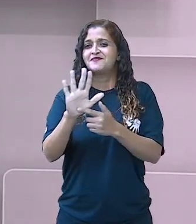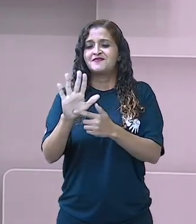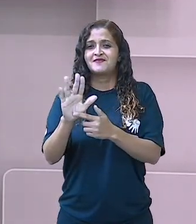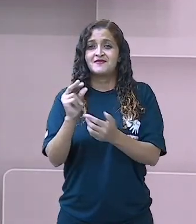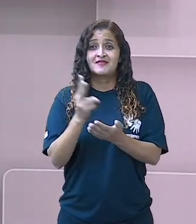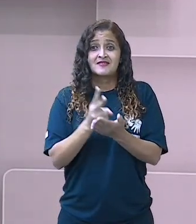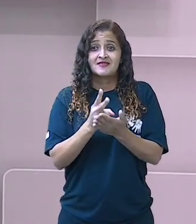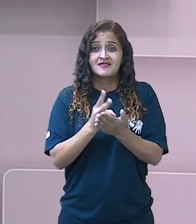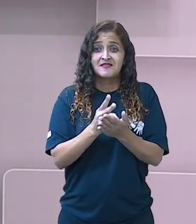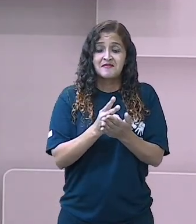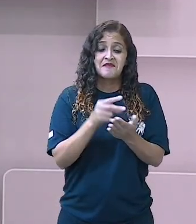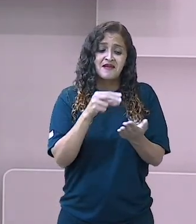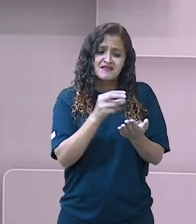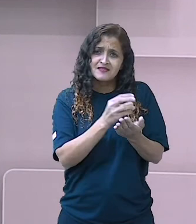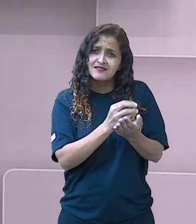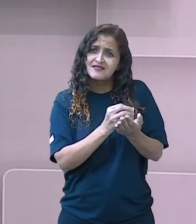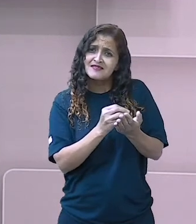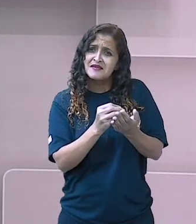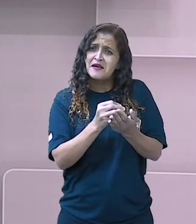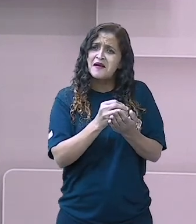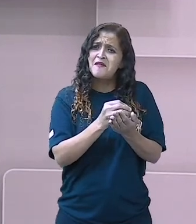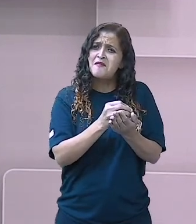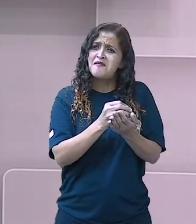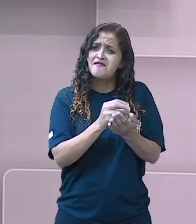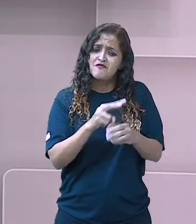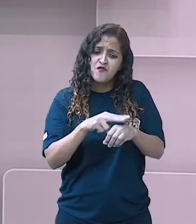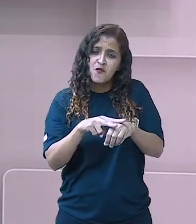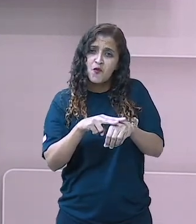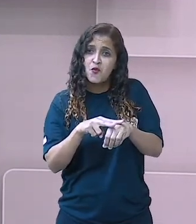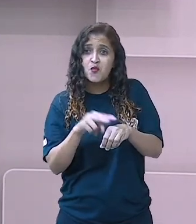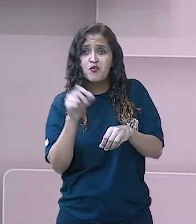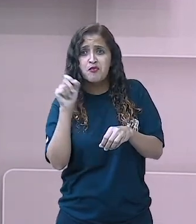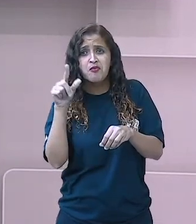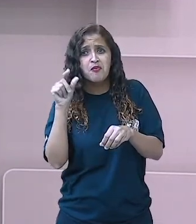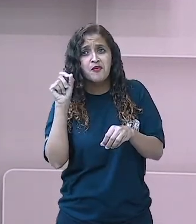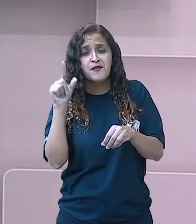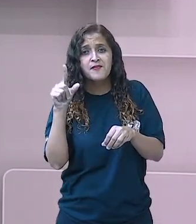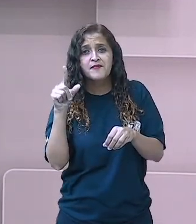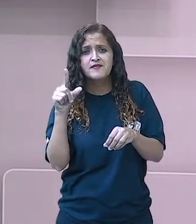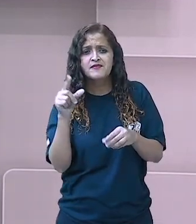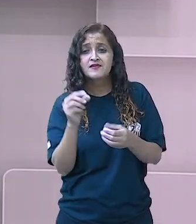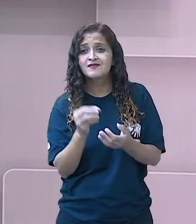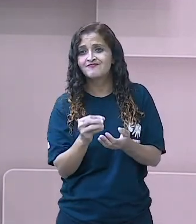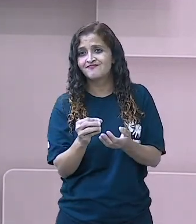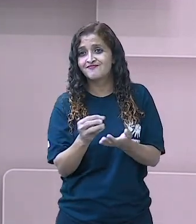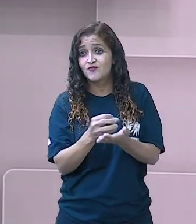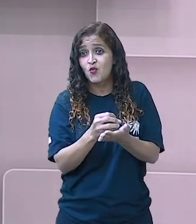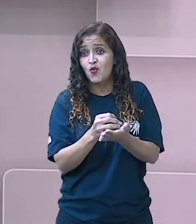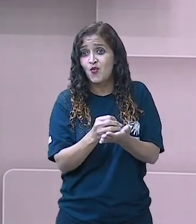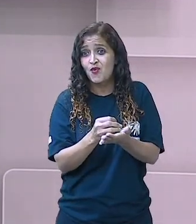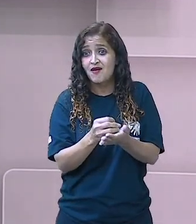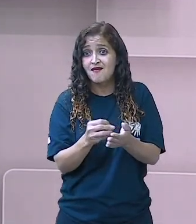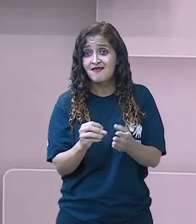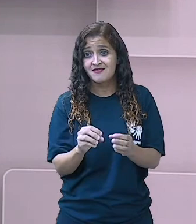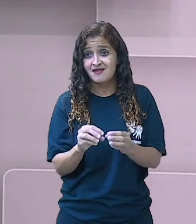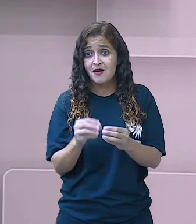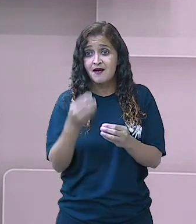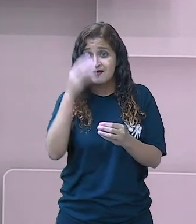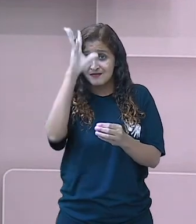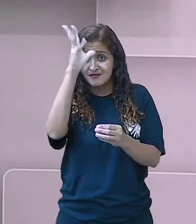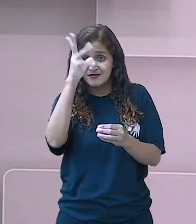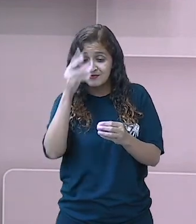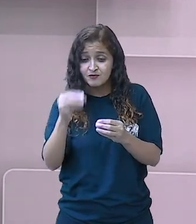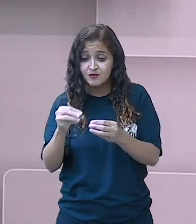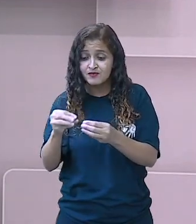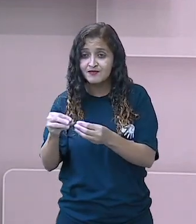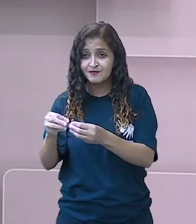cor. Verde, um pouquinho azulado. O ovo que a gente tem o hábito de ver branquinho é mais o ovo da galinha. Dos